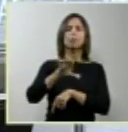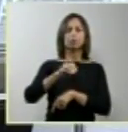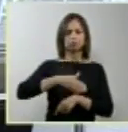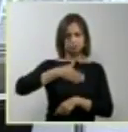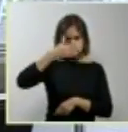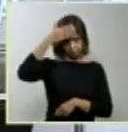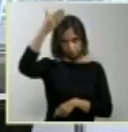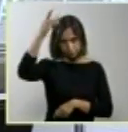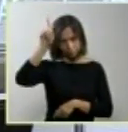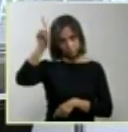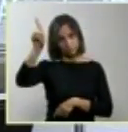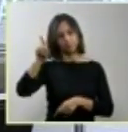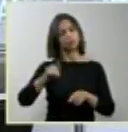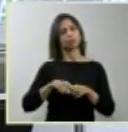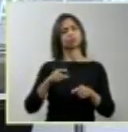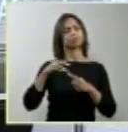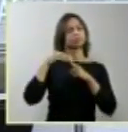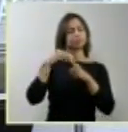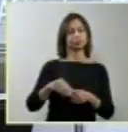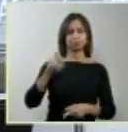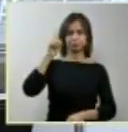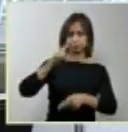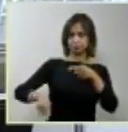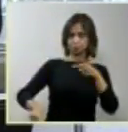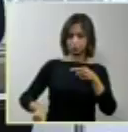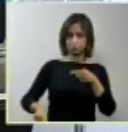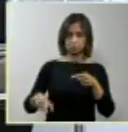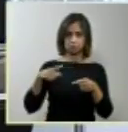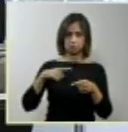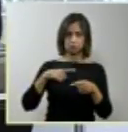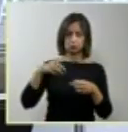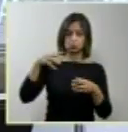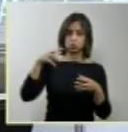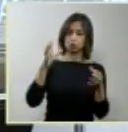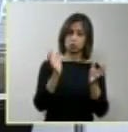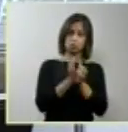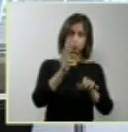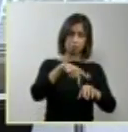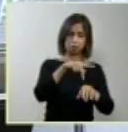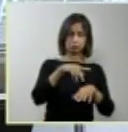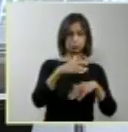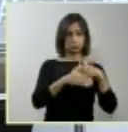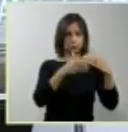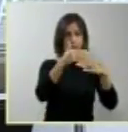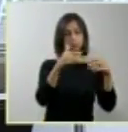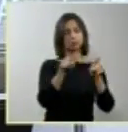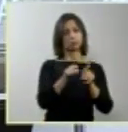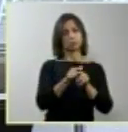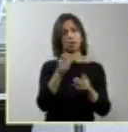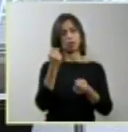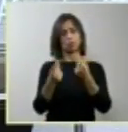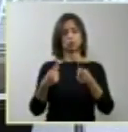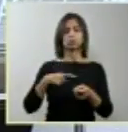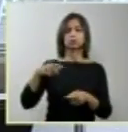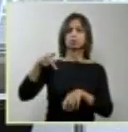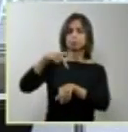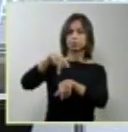primordialmente proibida no mundo em desenvolvimento e nos países